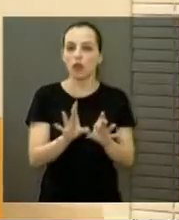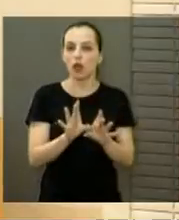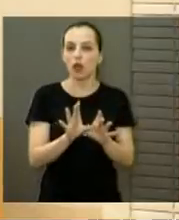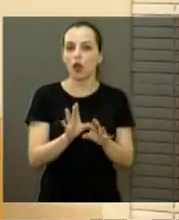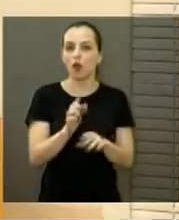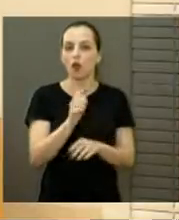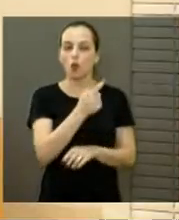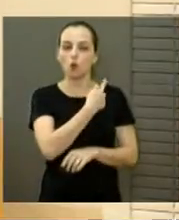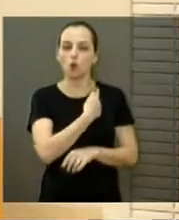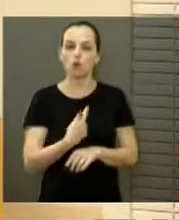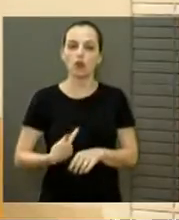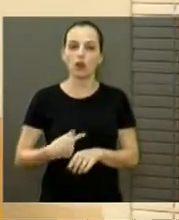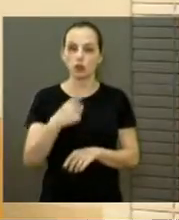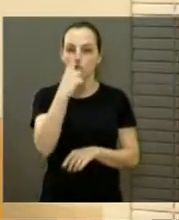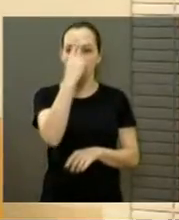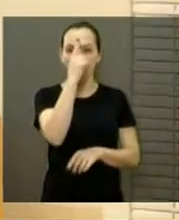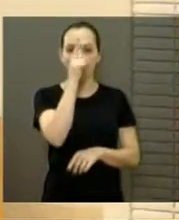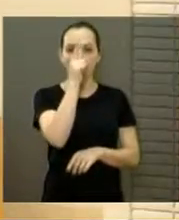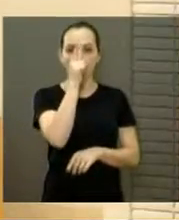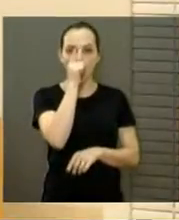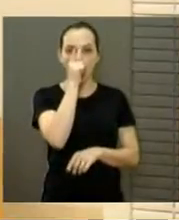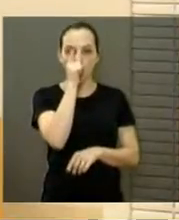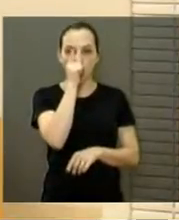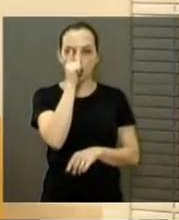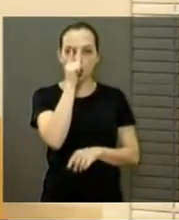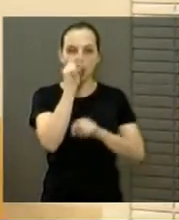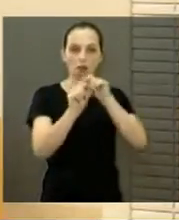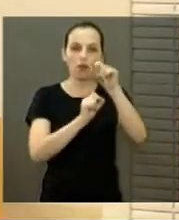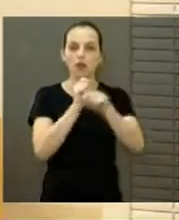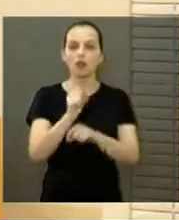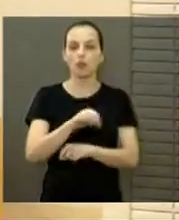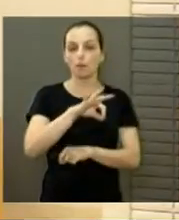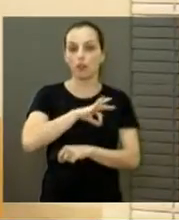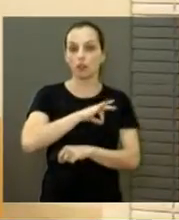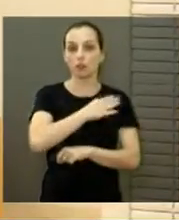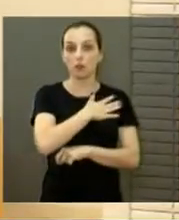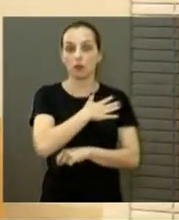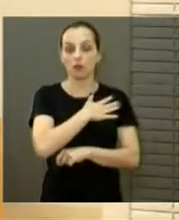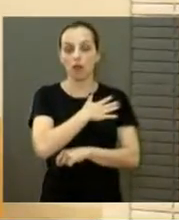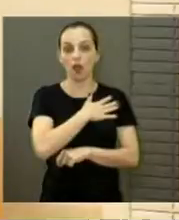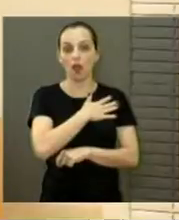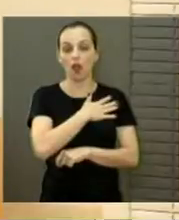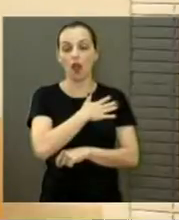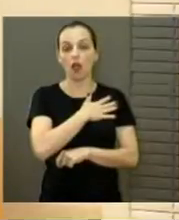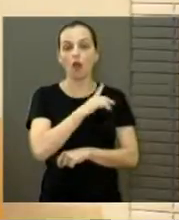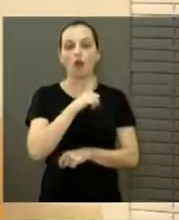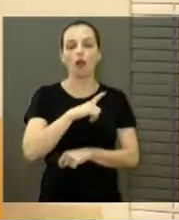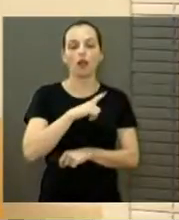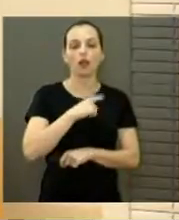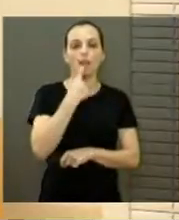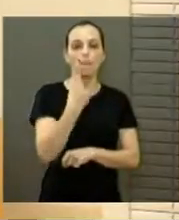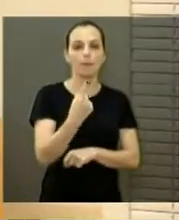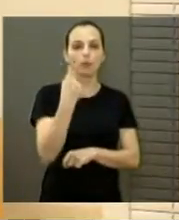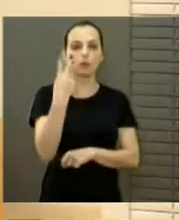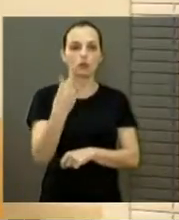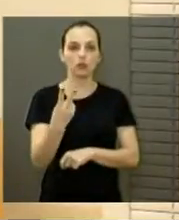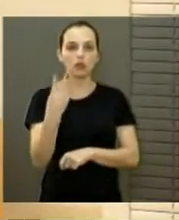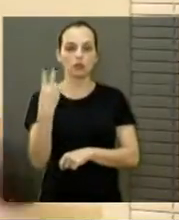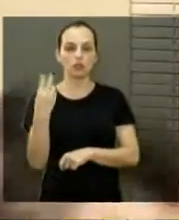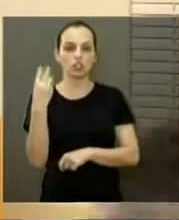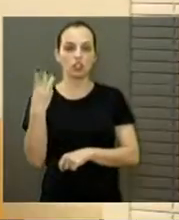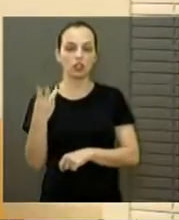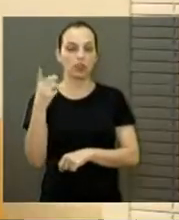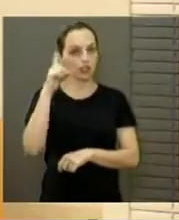governador Geraldo Alckmin, que a Polícia Militar está a 1.223 dias sem